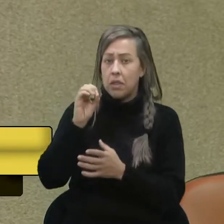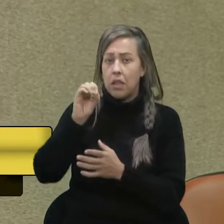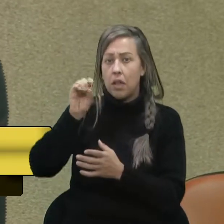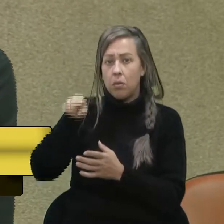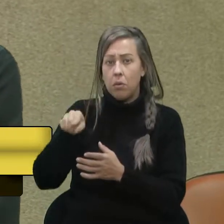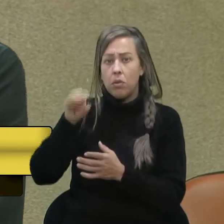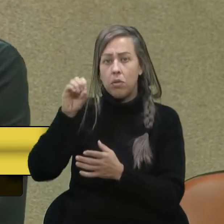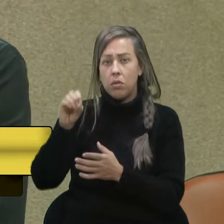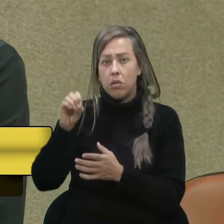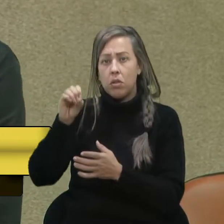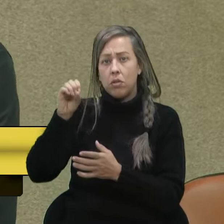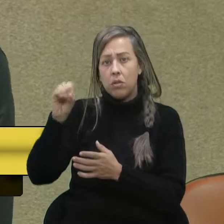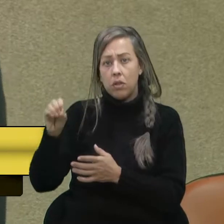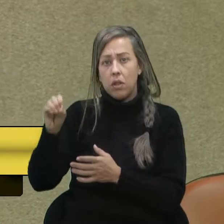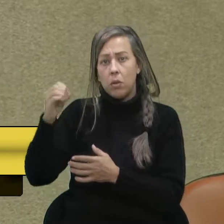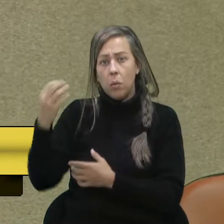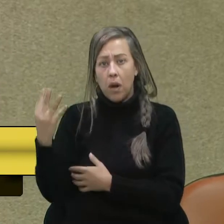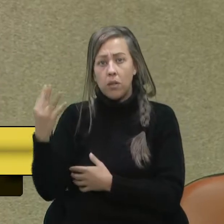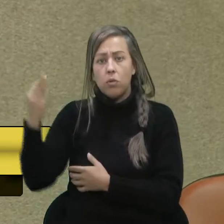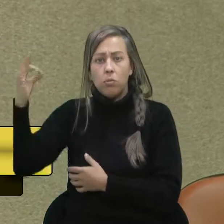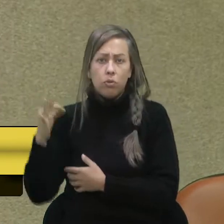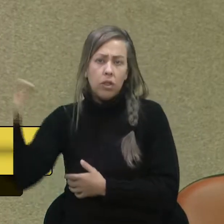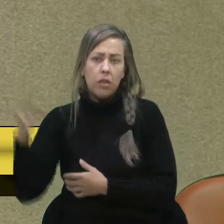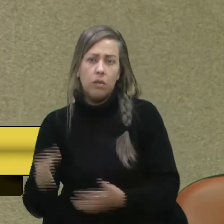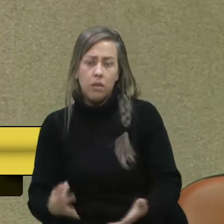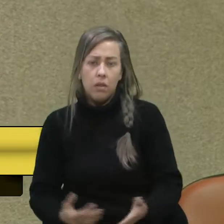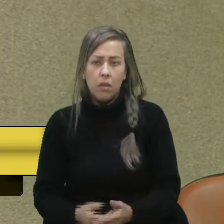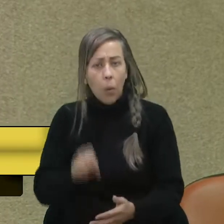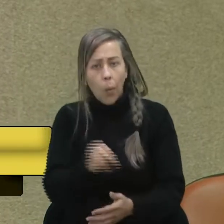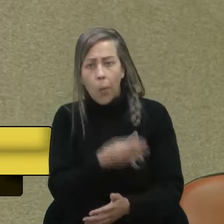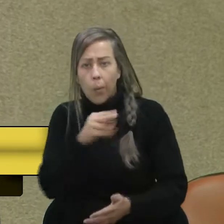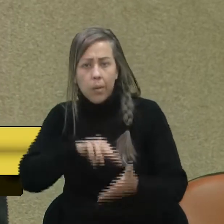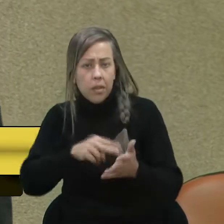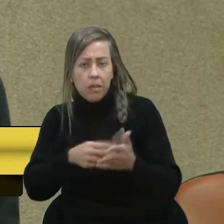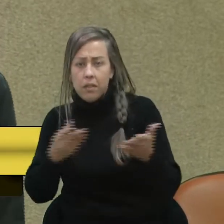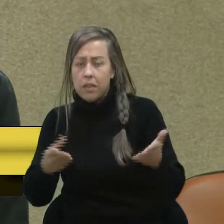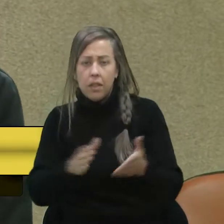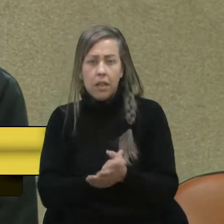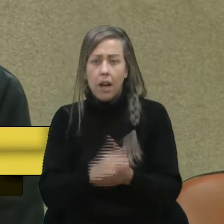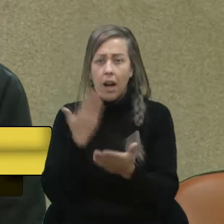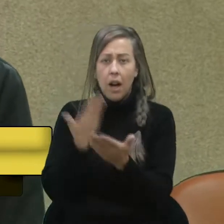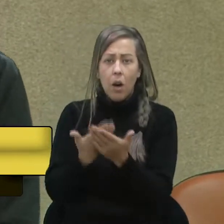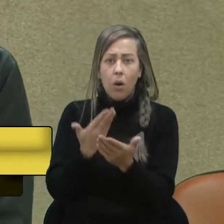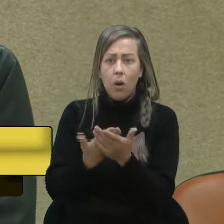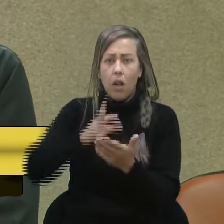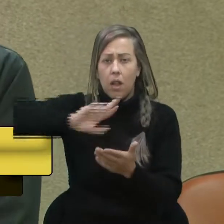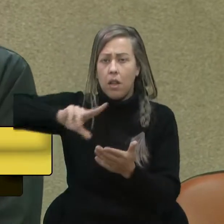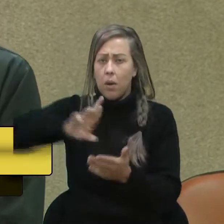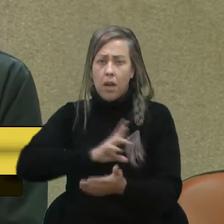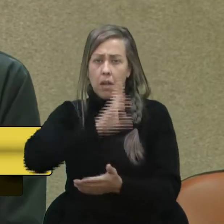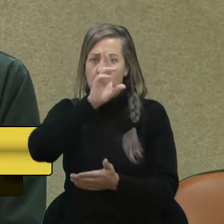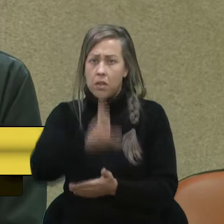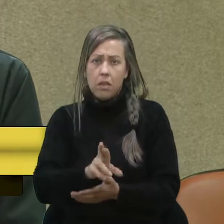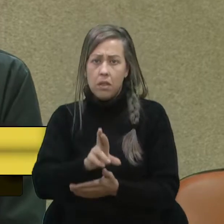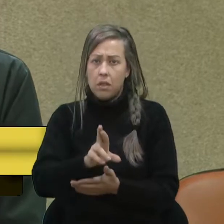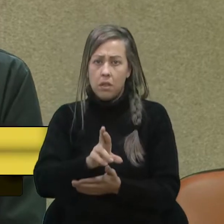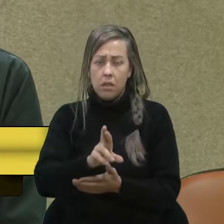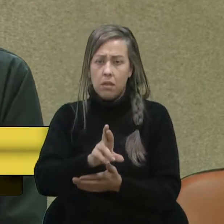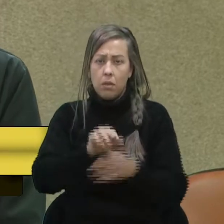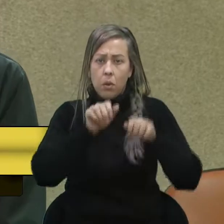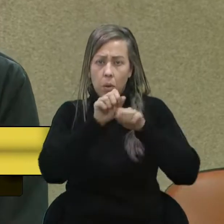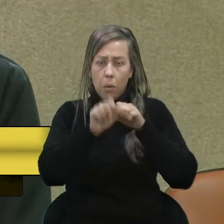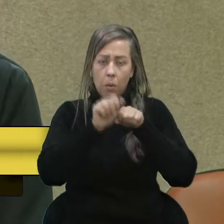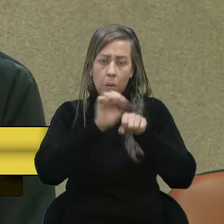,004%. Ou seja, aulas não representam maior contaminação.